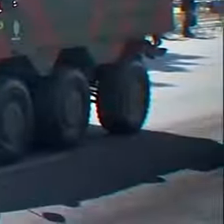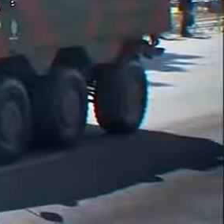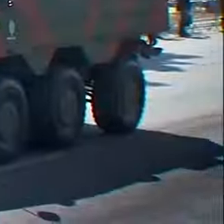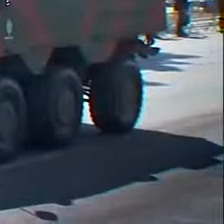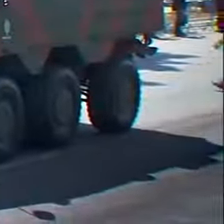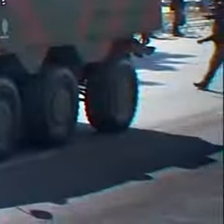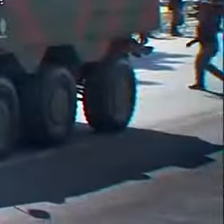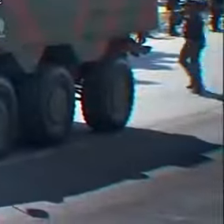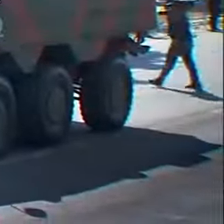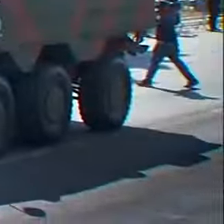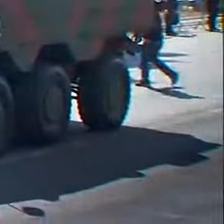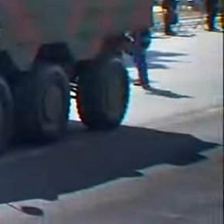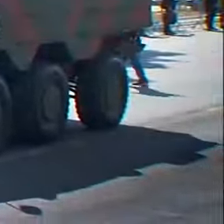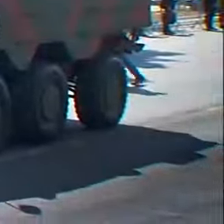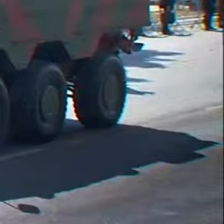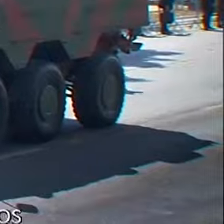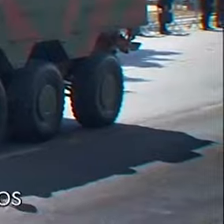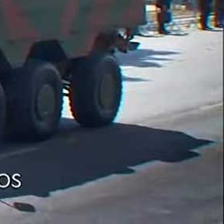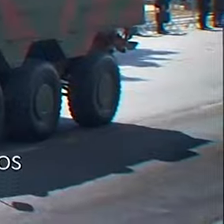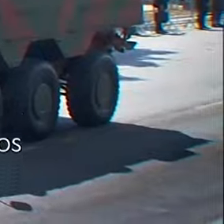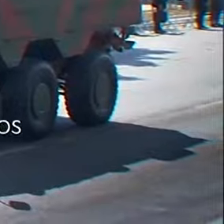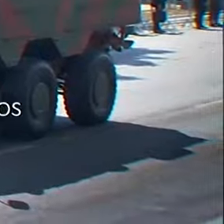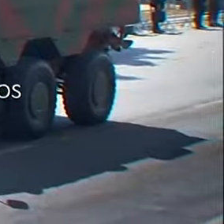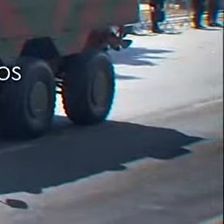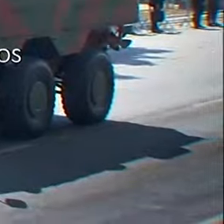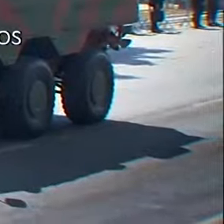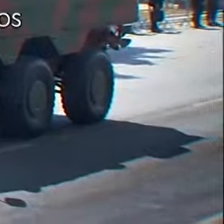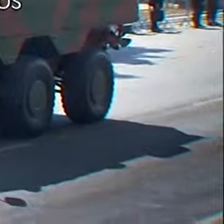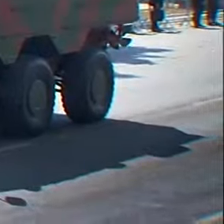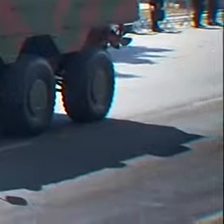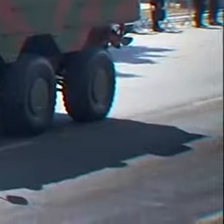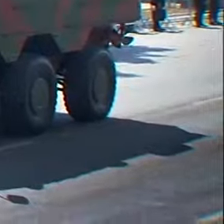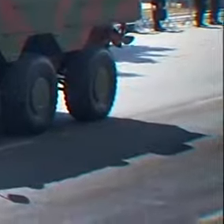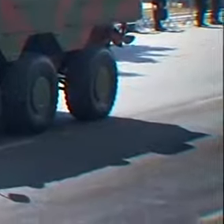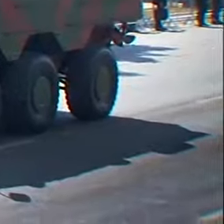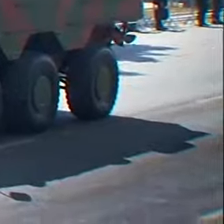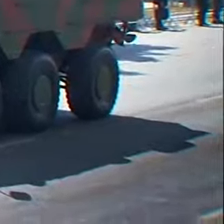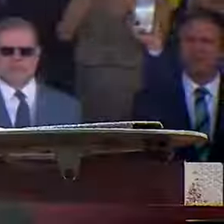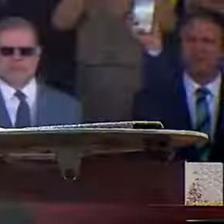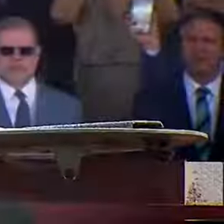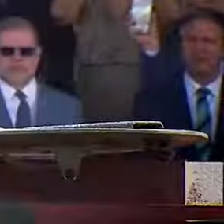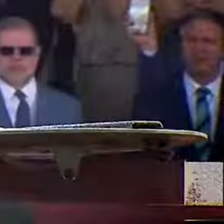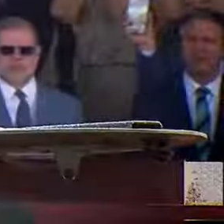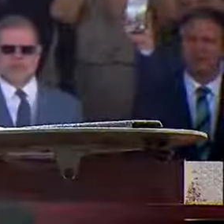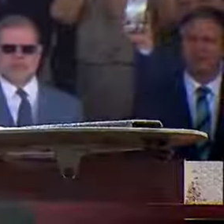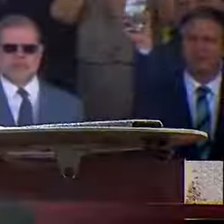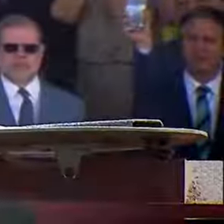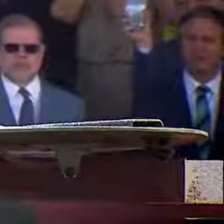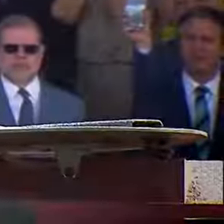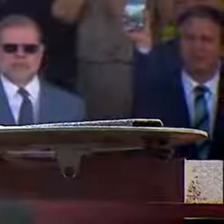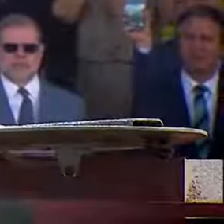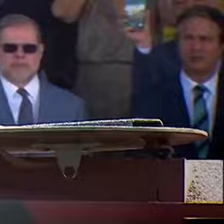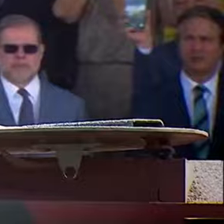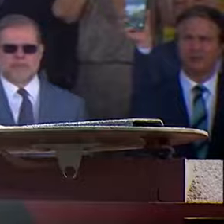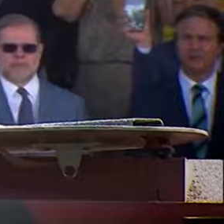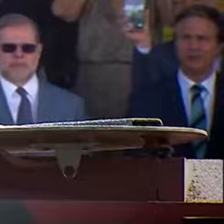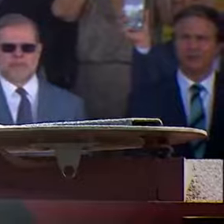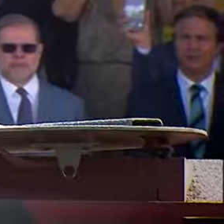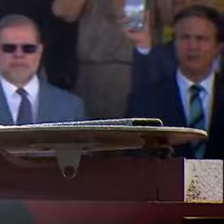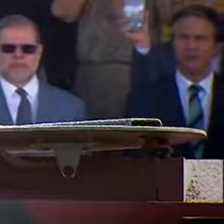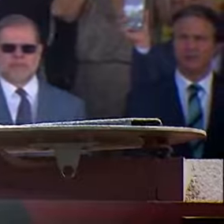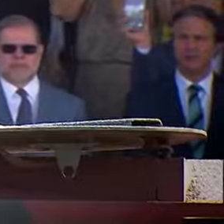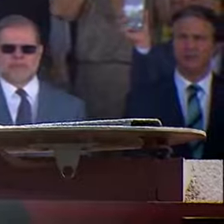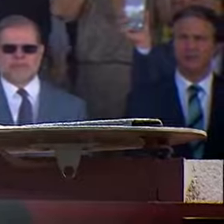Solicito permissão à Vossa Excelência para dar início ao destino cívico-militar em comemoração do centésimo segundo ano da